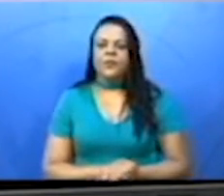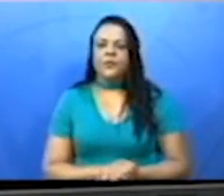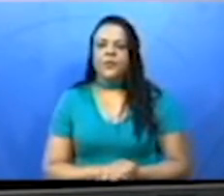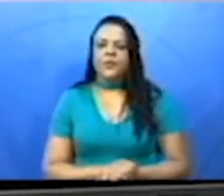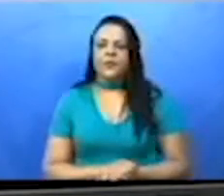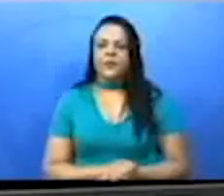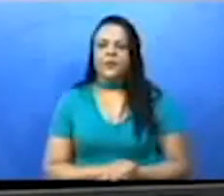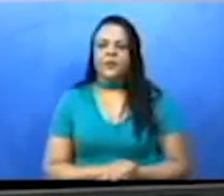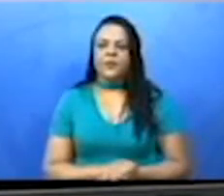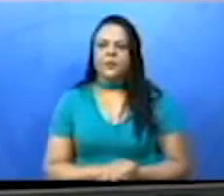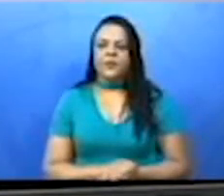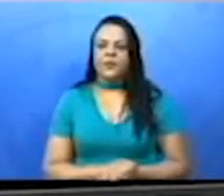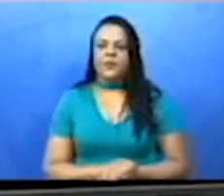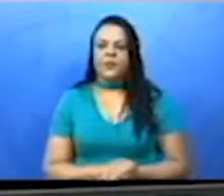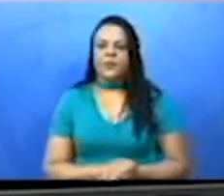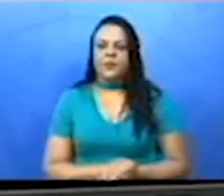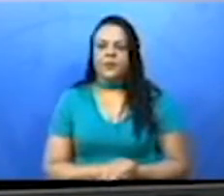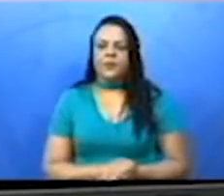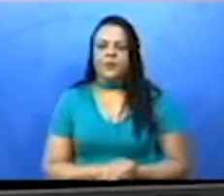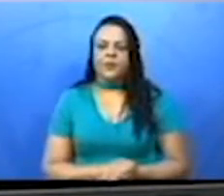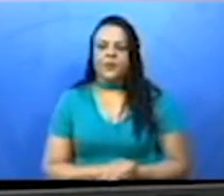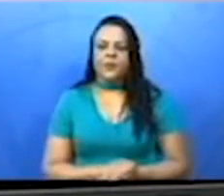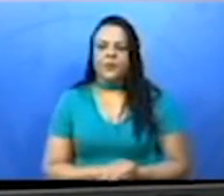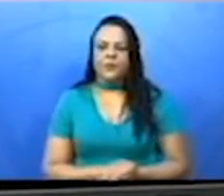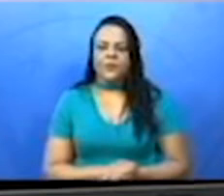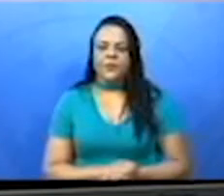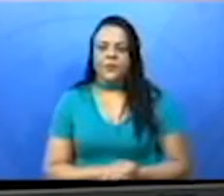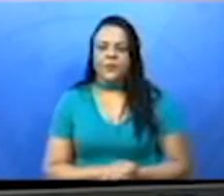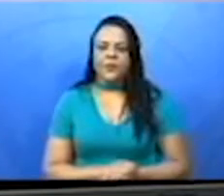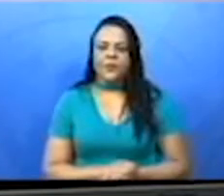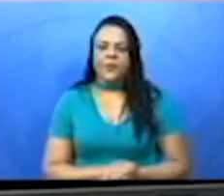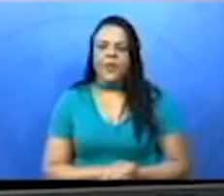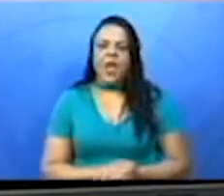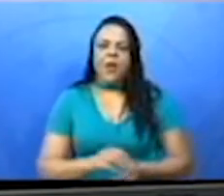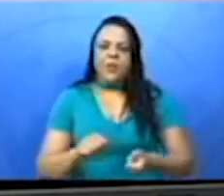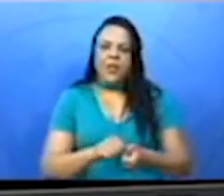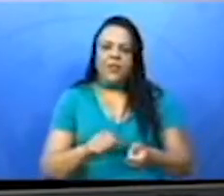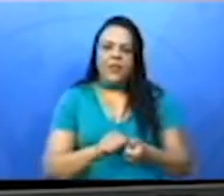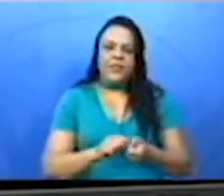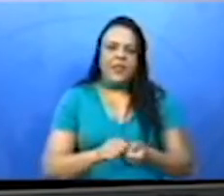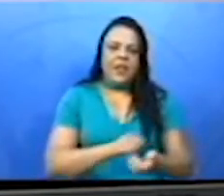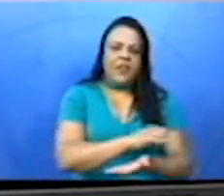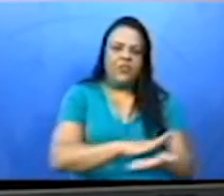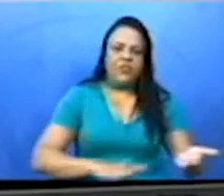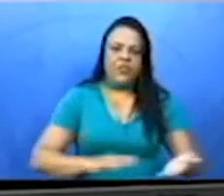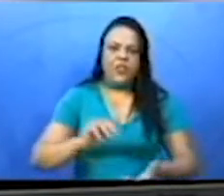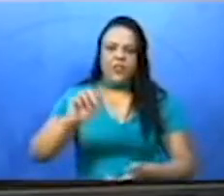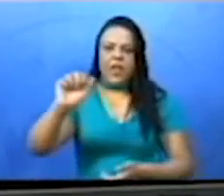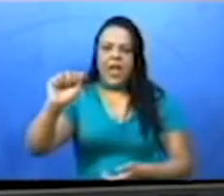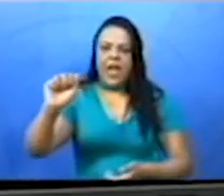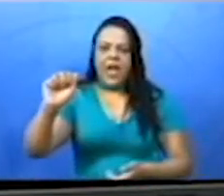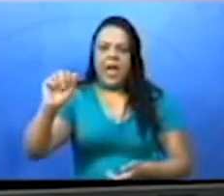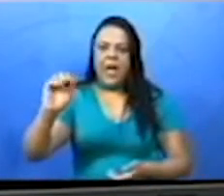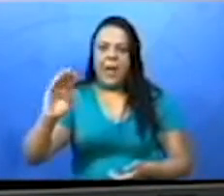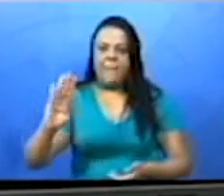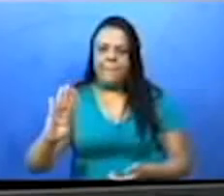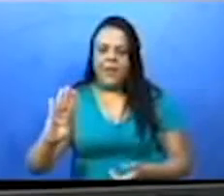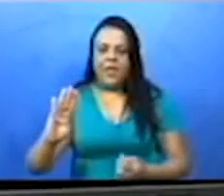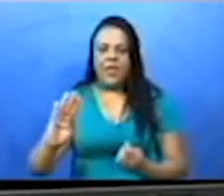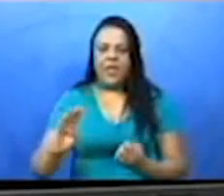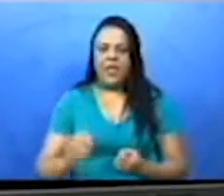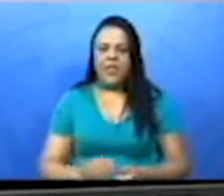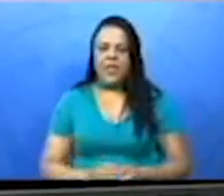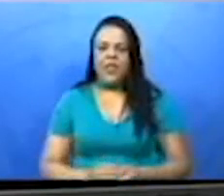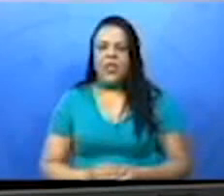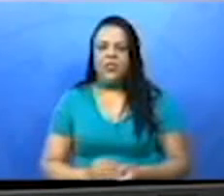Para realizar a questão A, B e A4, vamos